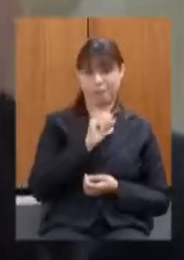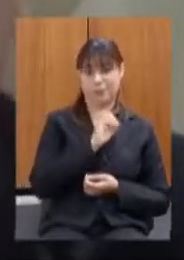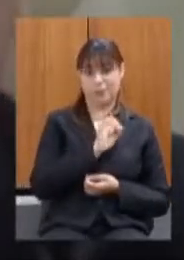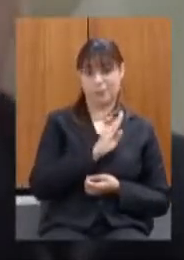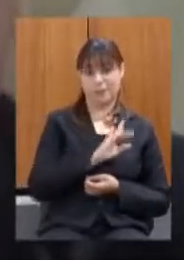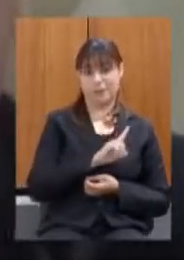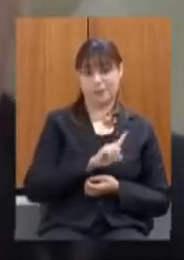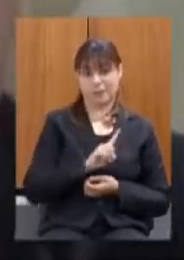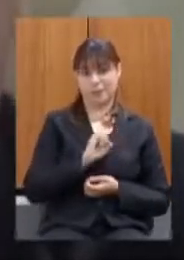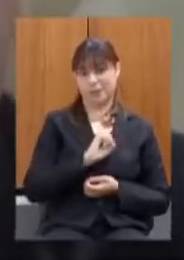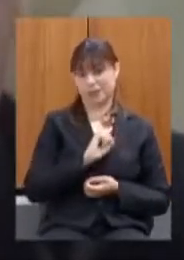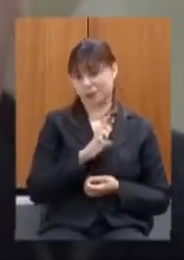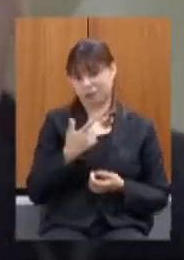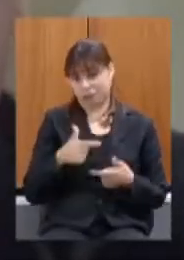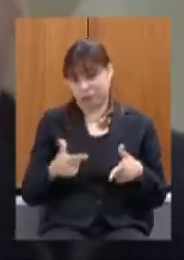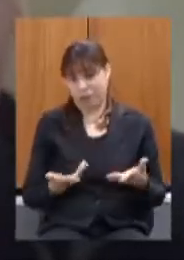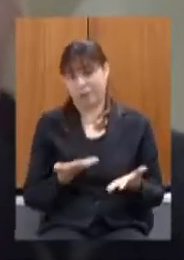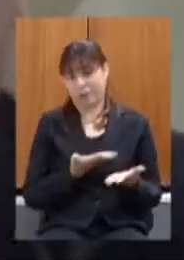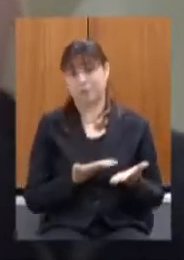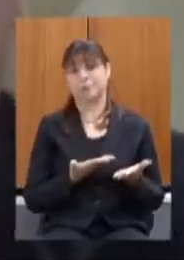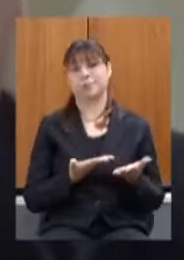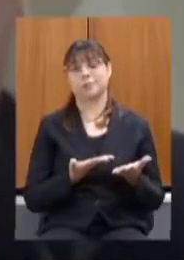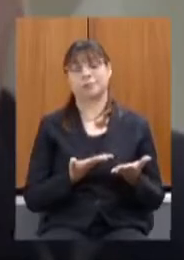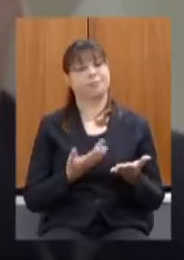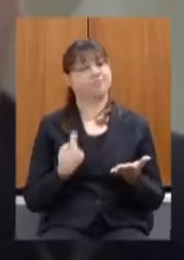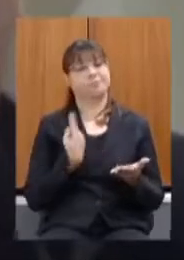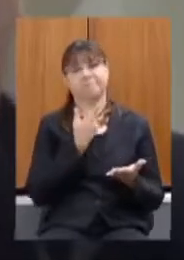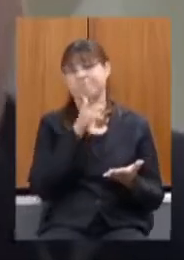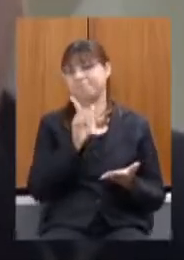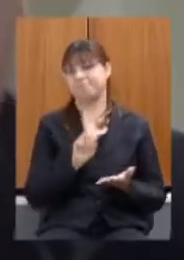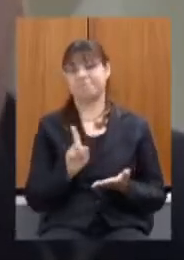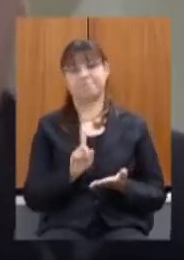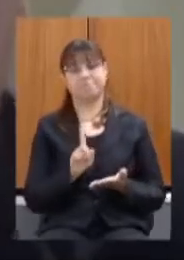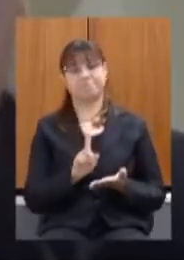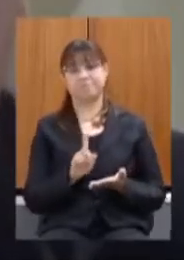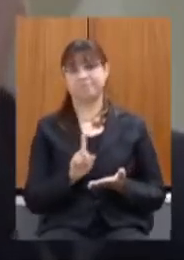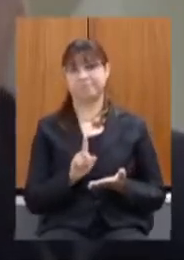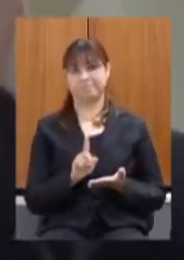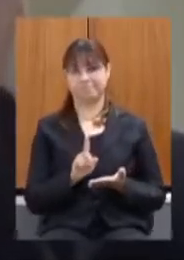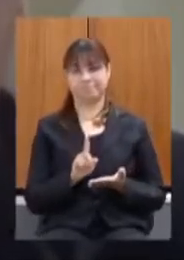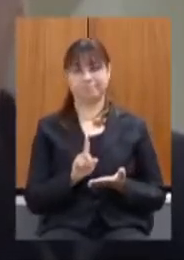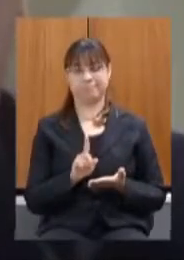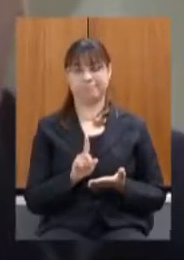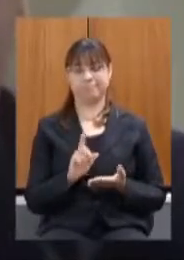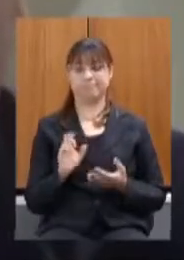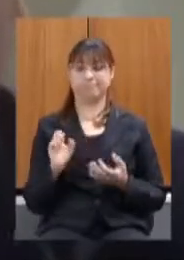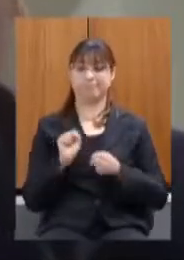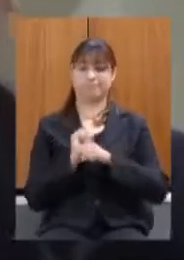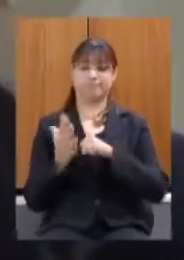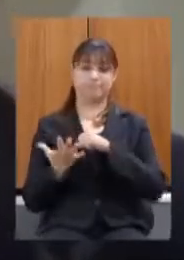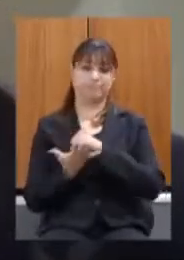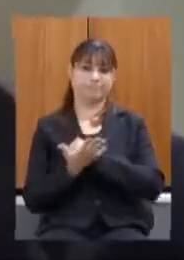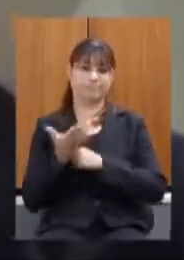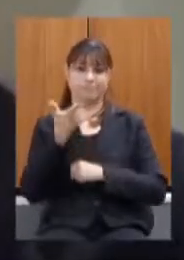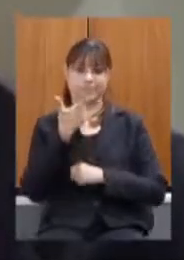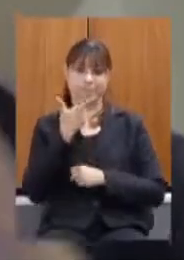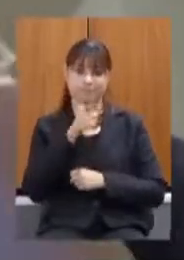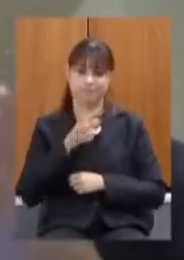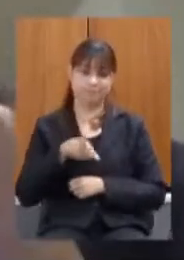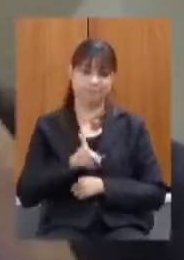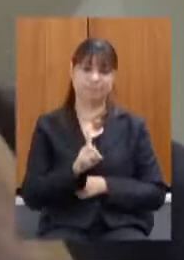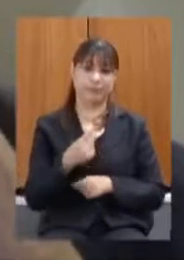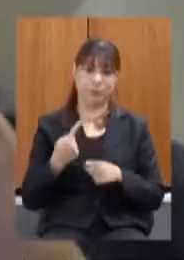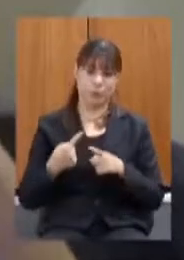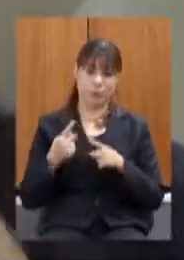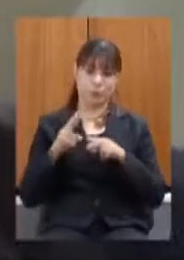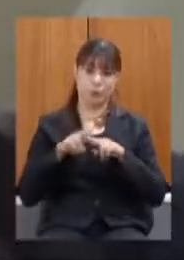gente não teria conseguido passar essa pandemia porque com a queda de receita que nós